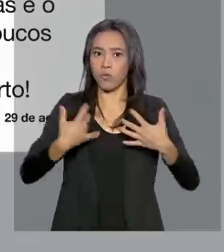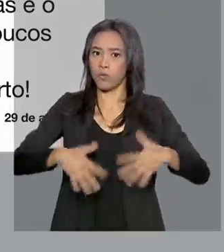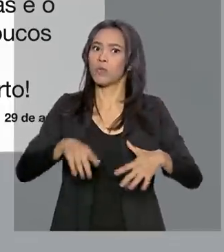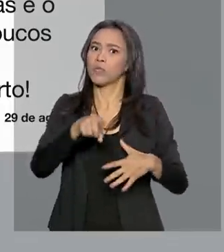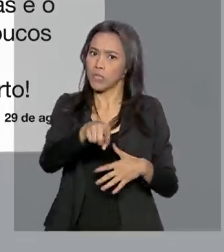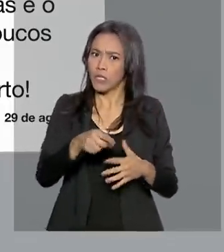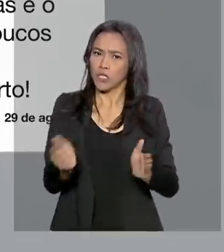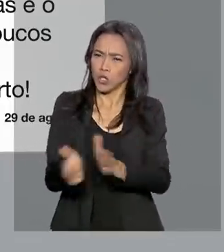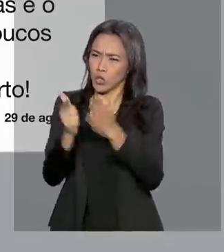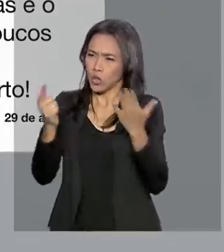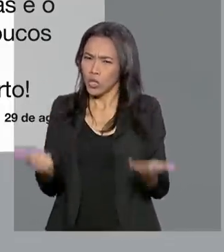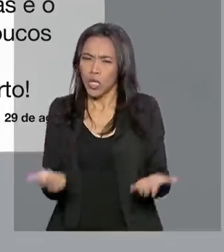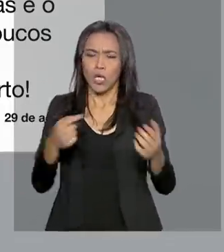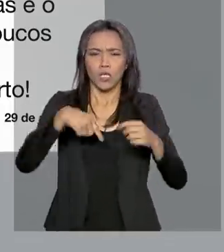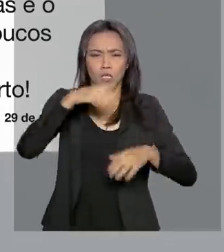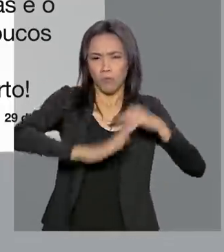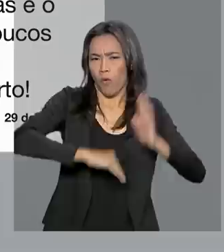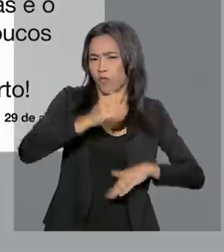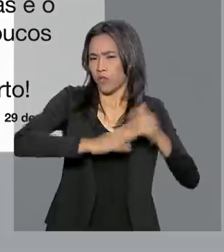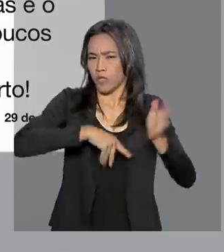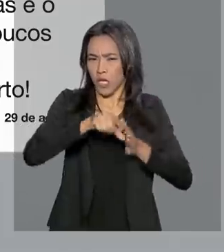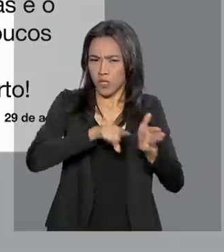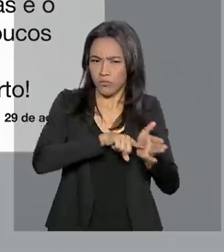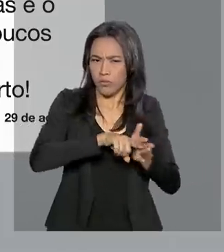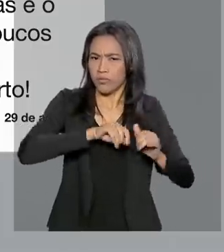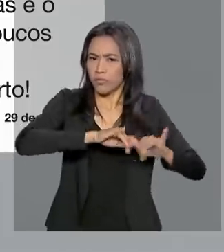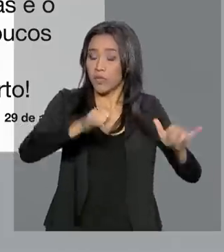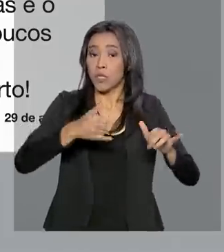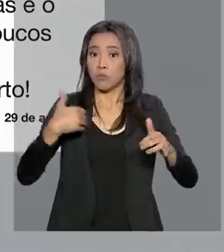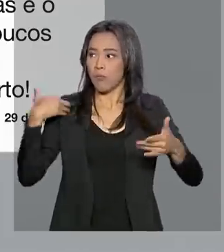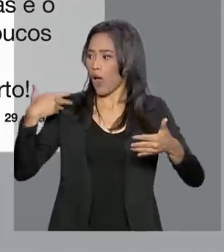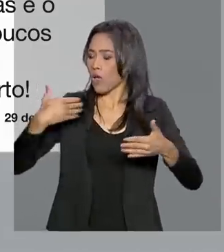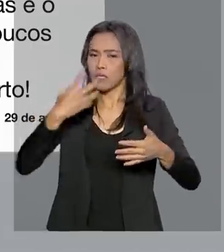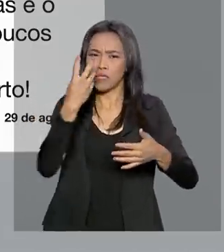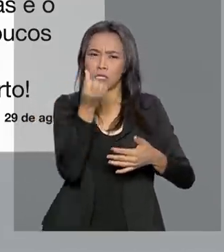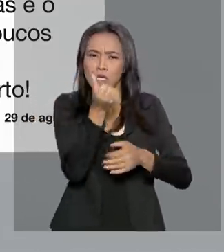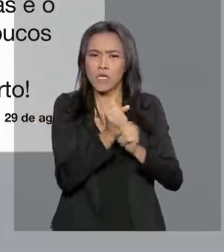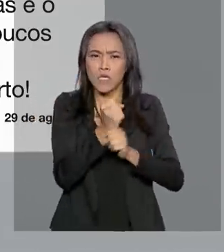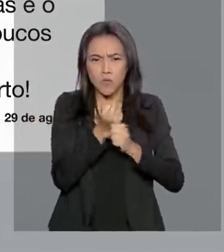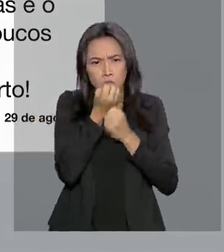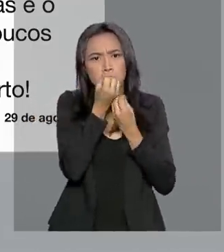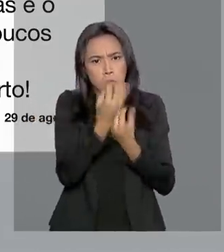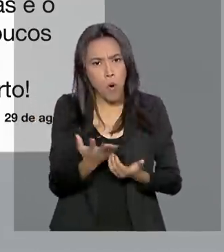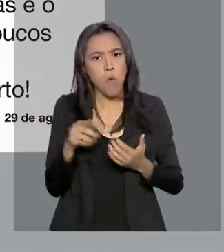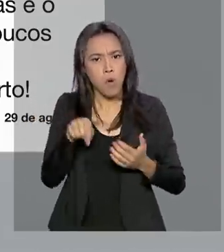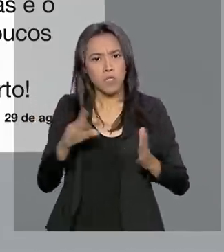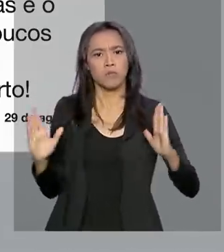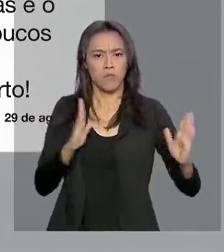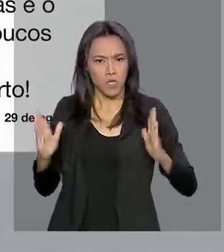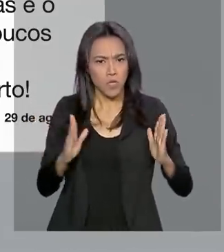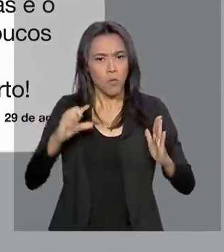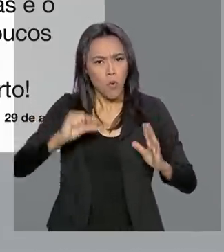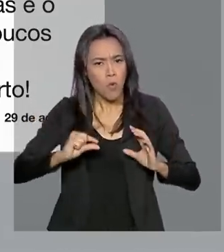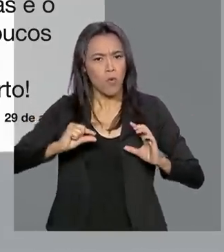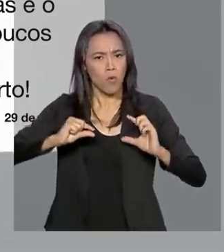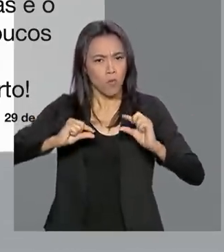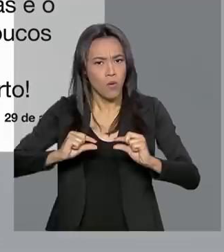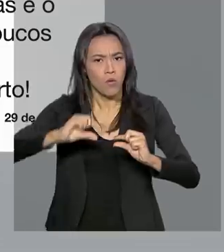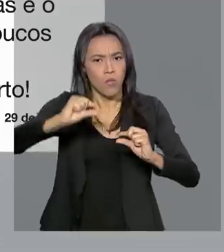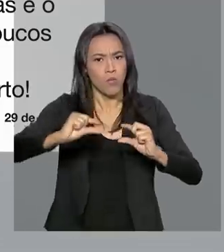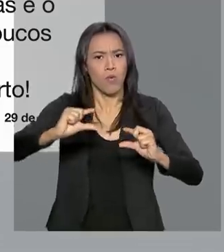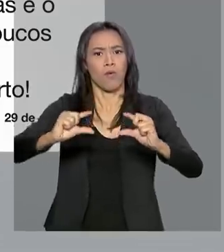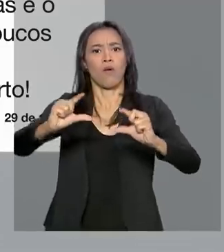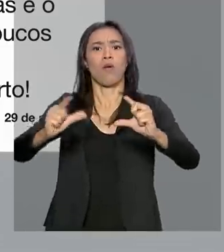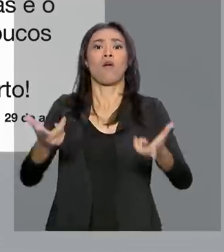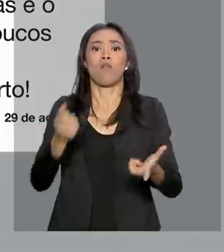pelos jornais e especialistas e o melhor resultado em seis anos para o período. Segundo o presidente, aos poucos o Brasil está retomando o